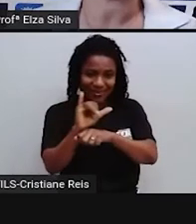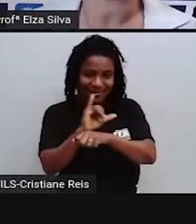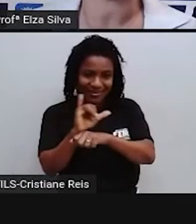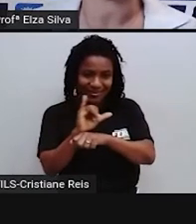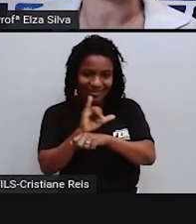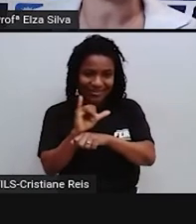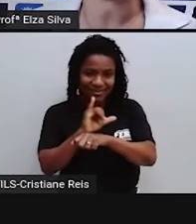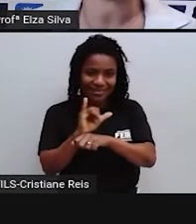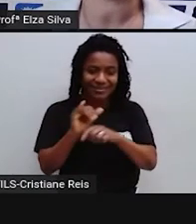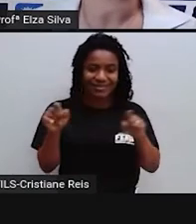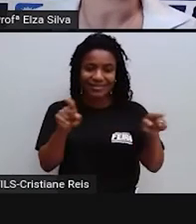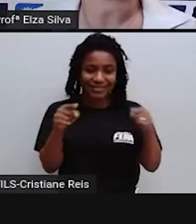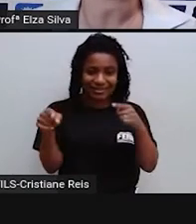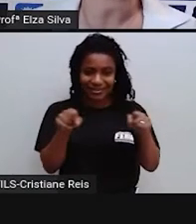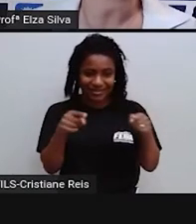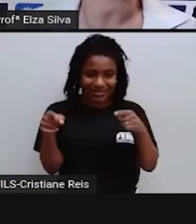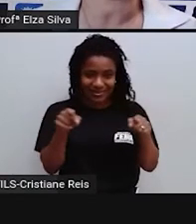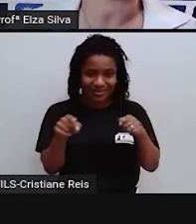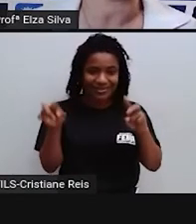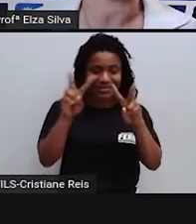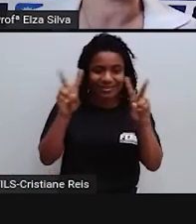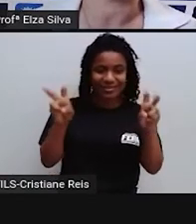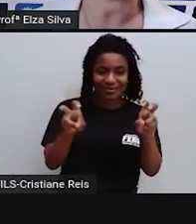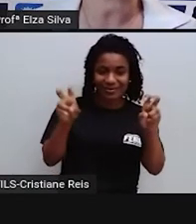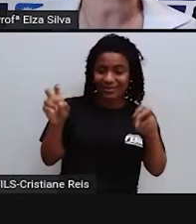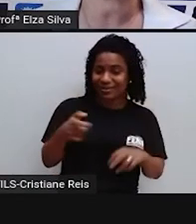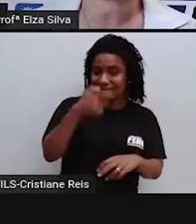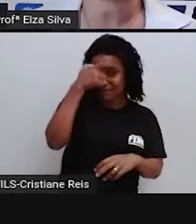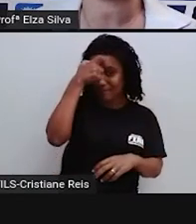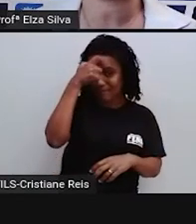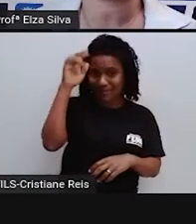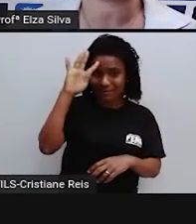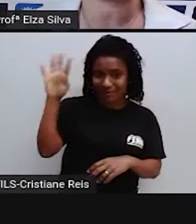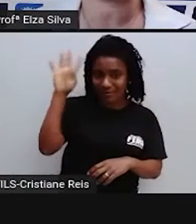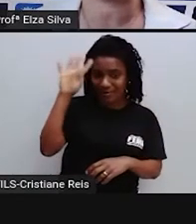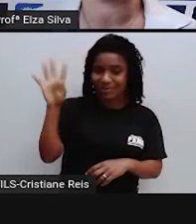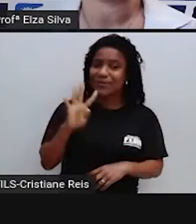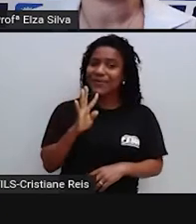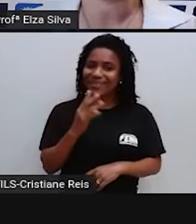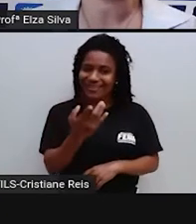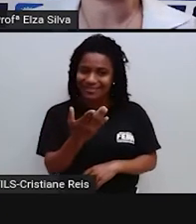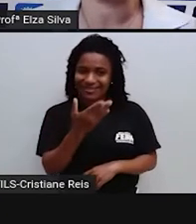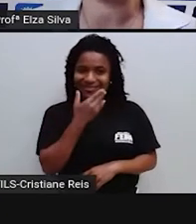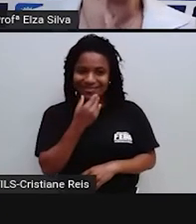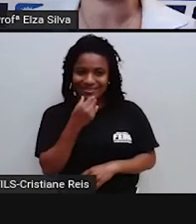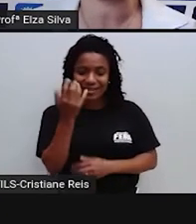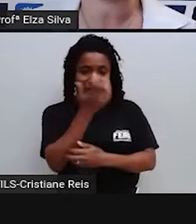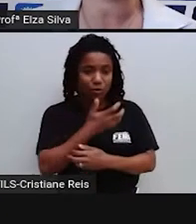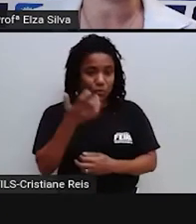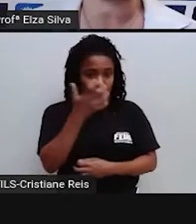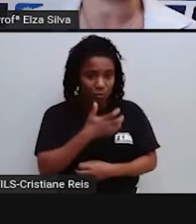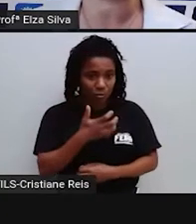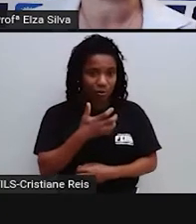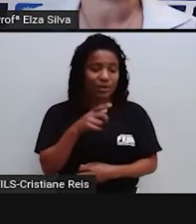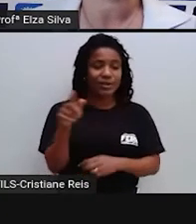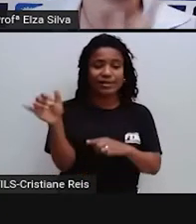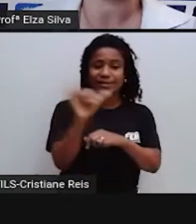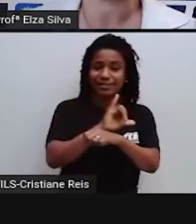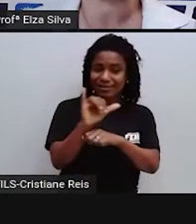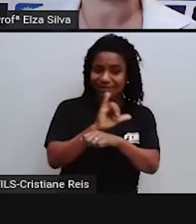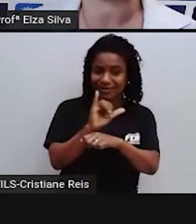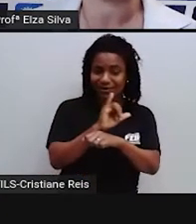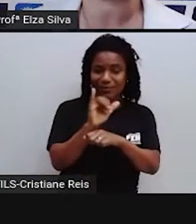música, Memories, de L.P. Beasy. Vocês conhecem esse cantor? Esse vídeo, se vocês gostarem,